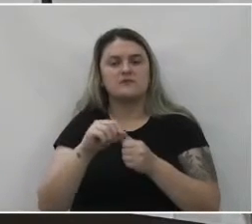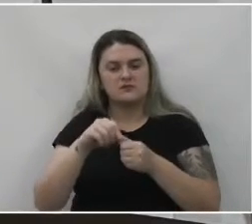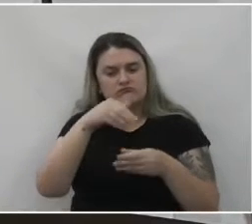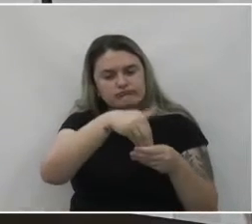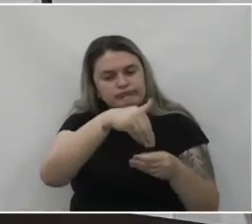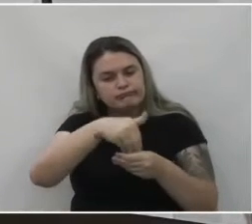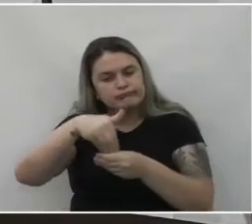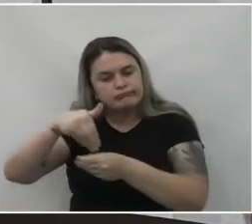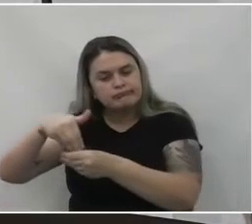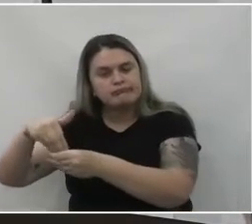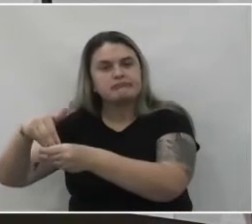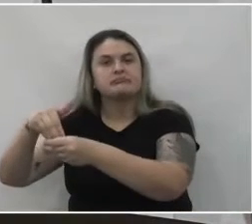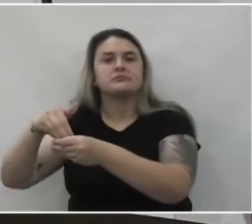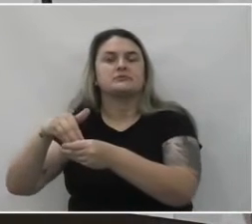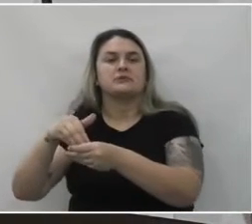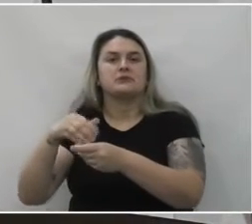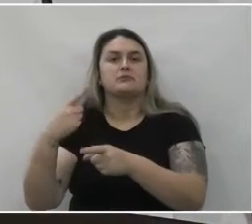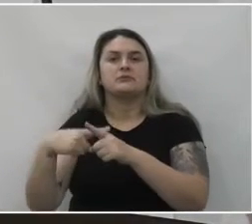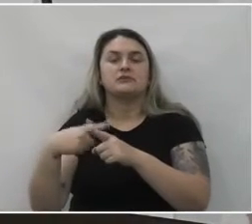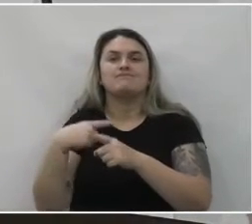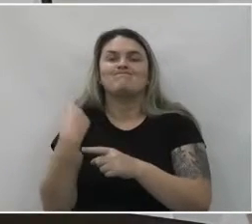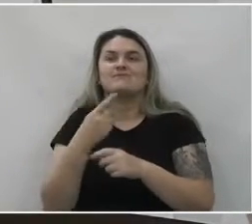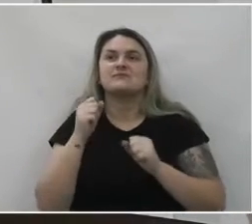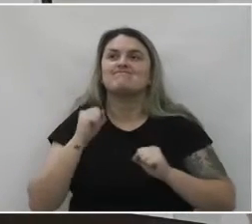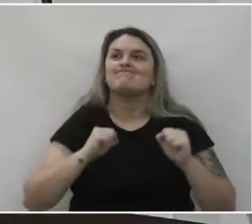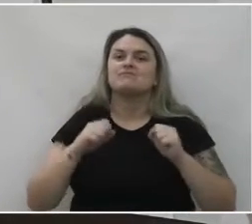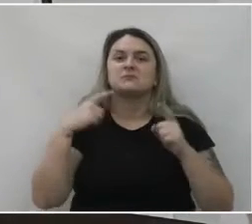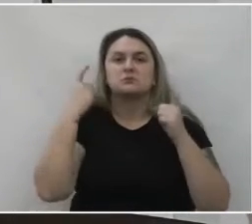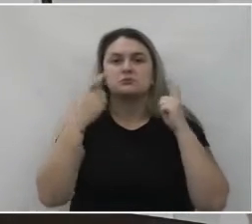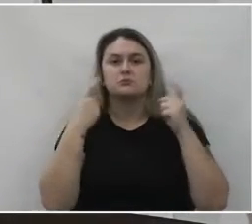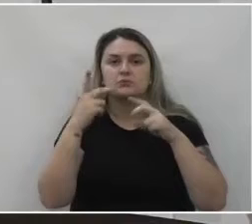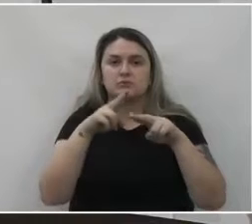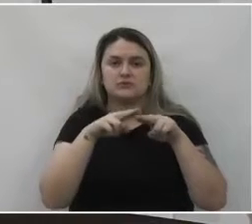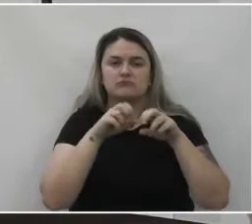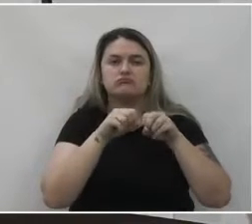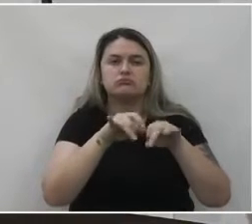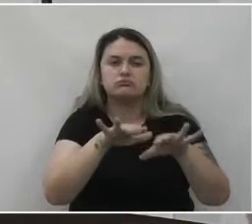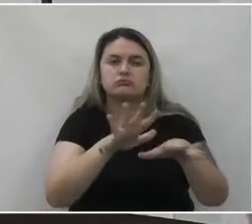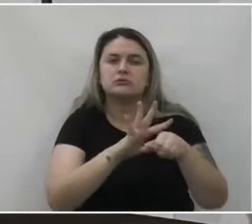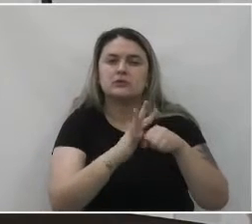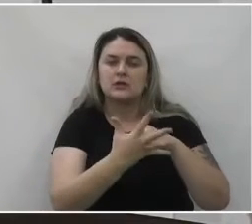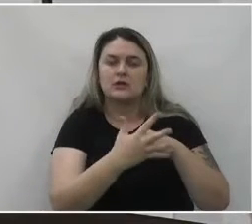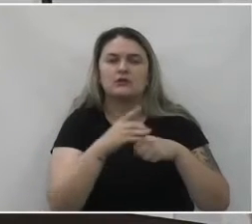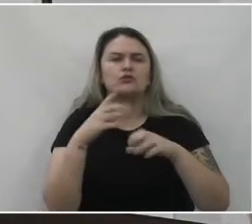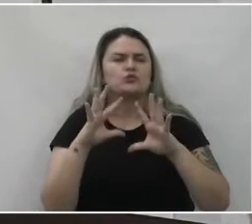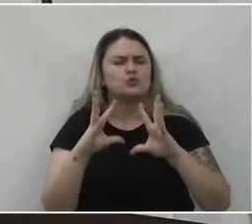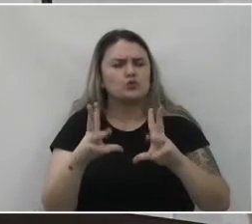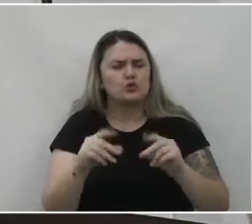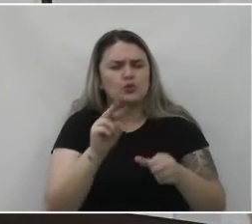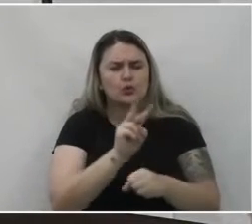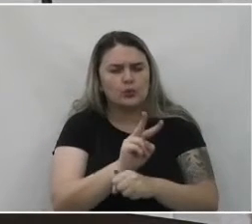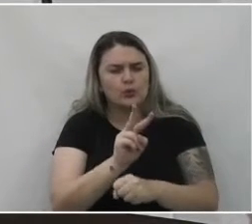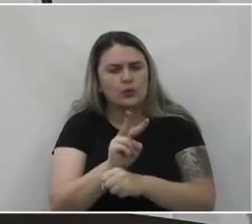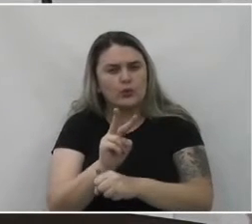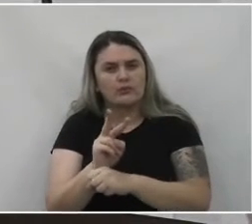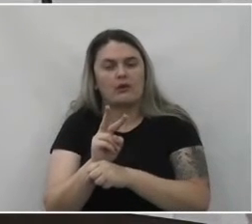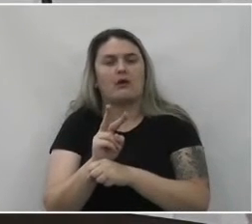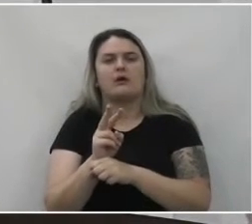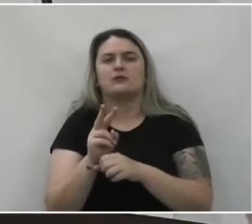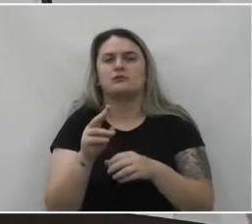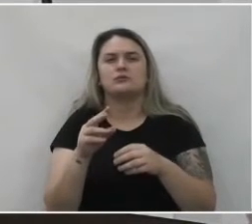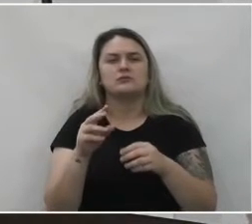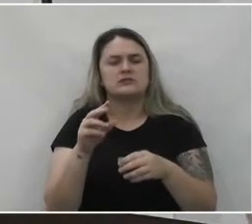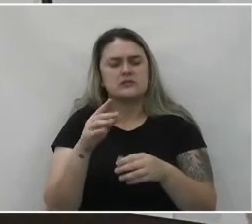viviam momentos de apreensão devido à pandemia da Covid-19. Tomadas as precauções exigidas pela vigilância